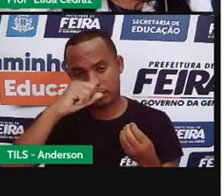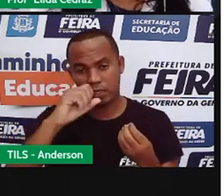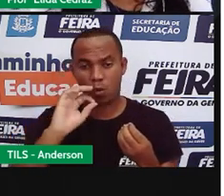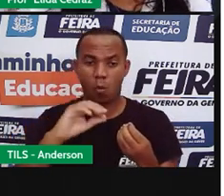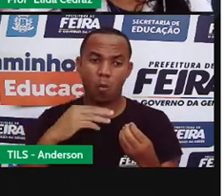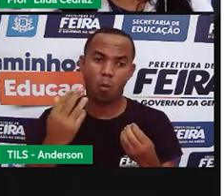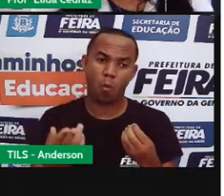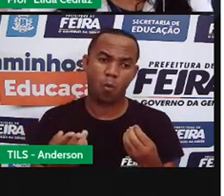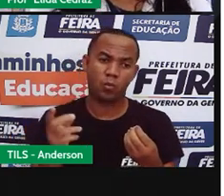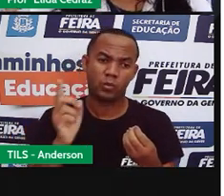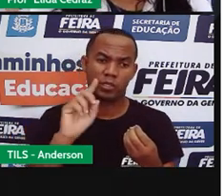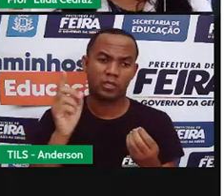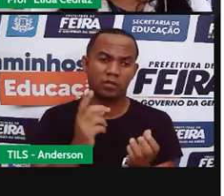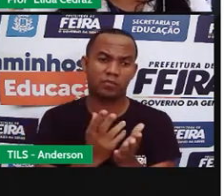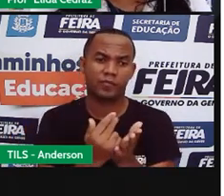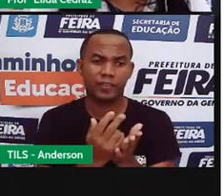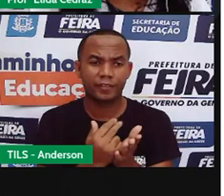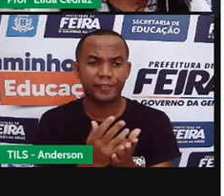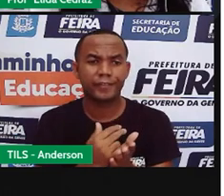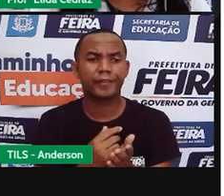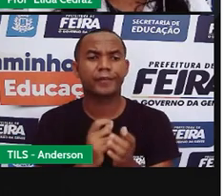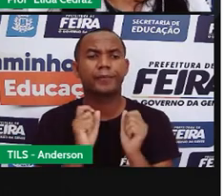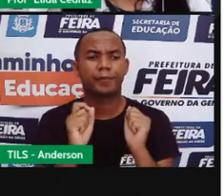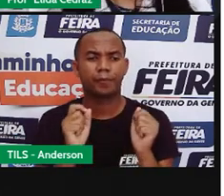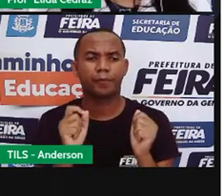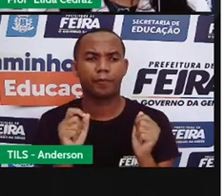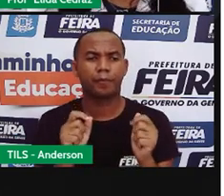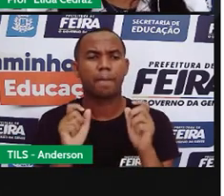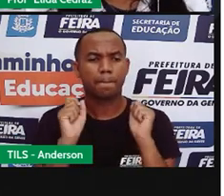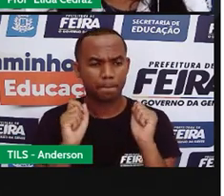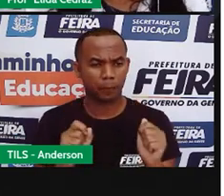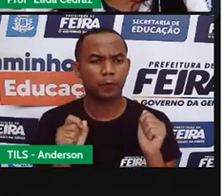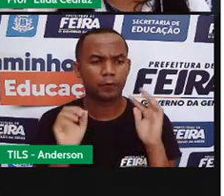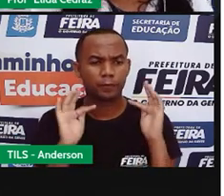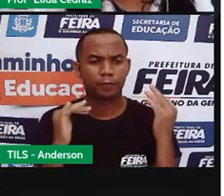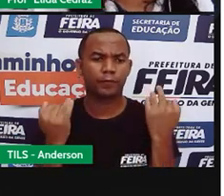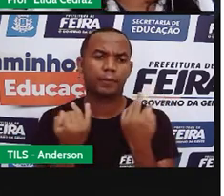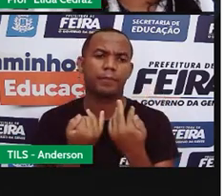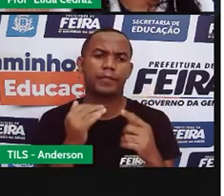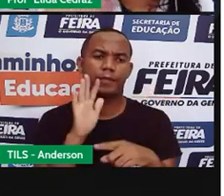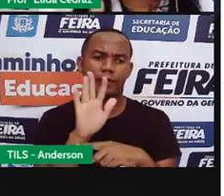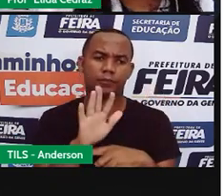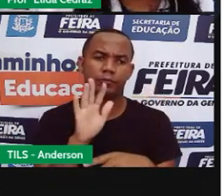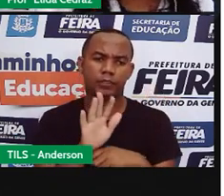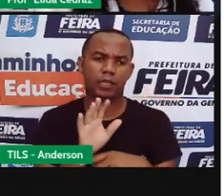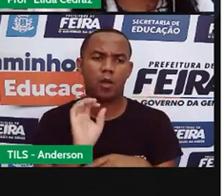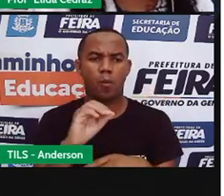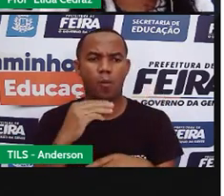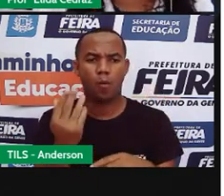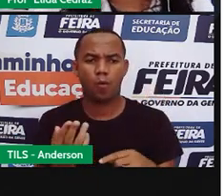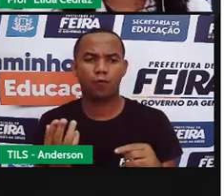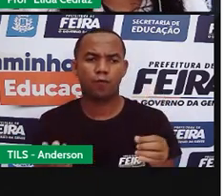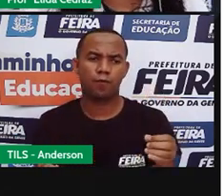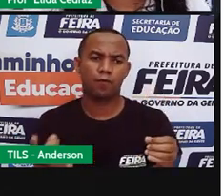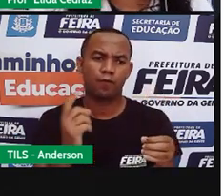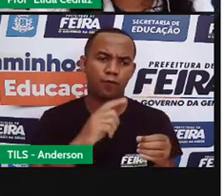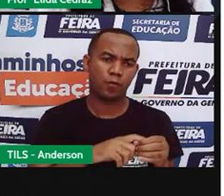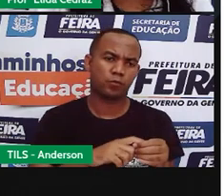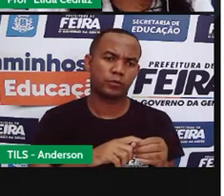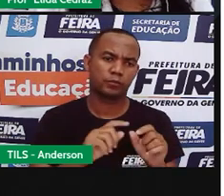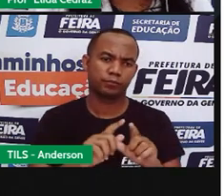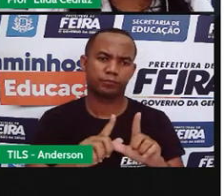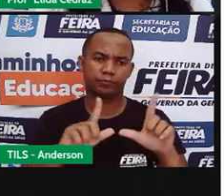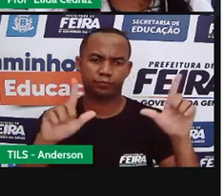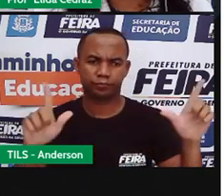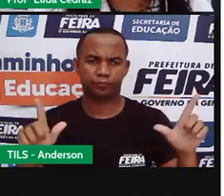qual é a figura que tem os dados iguais e por que você volta aqui na aula para assistir o